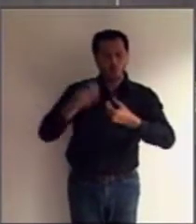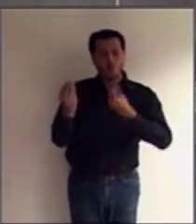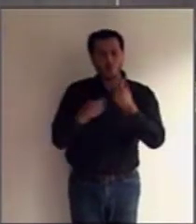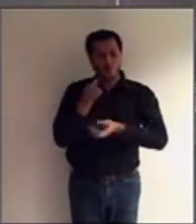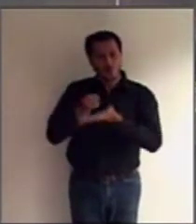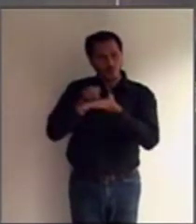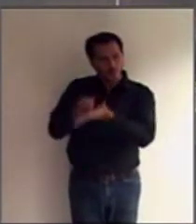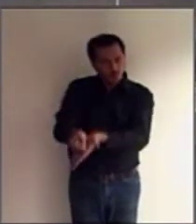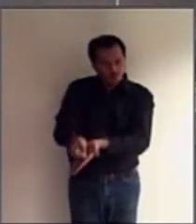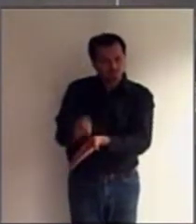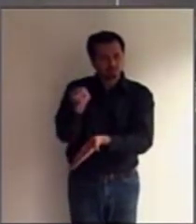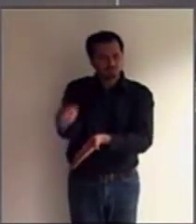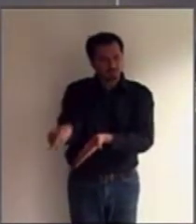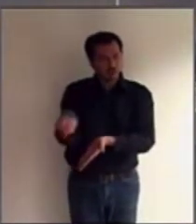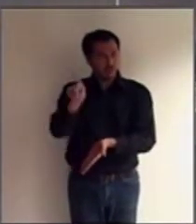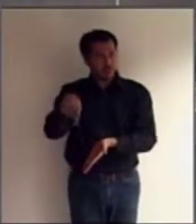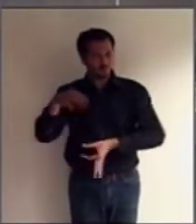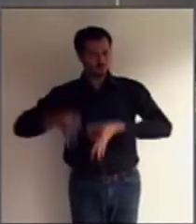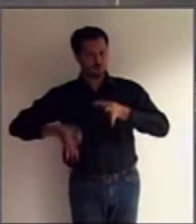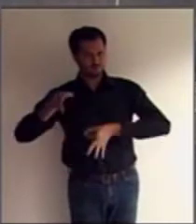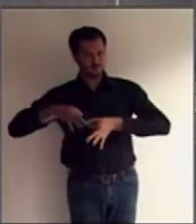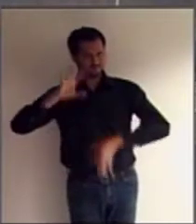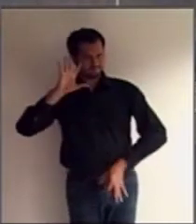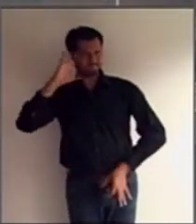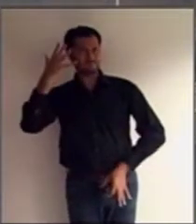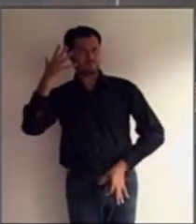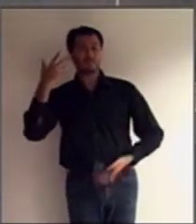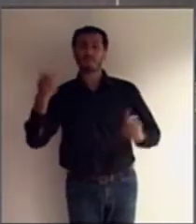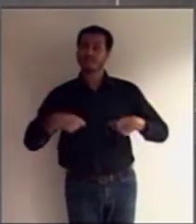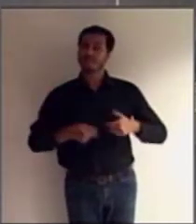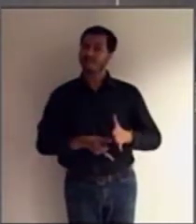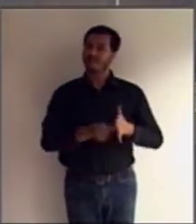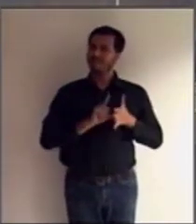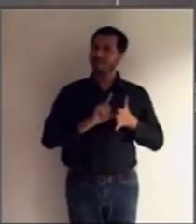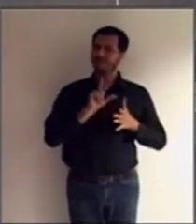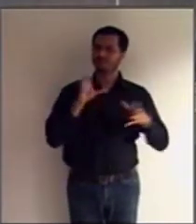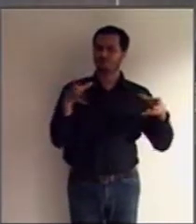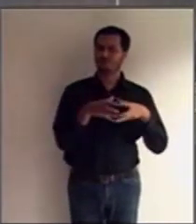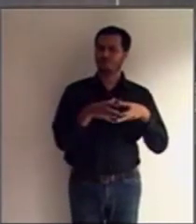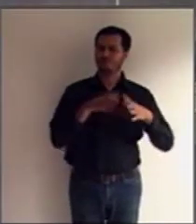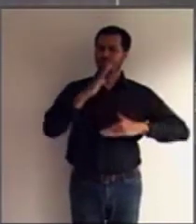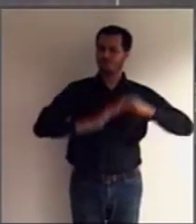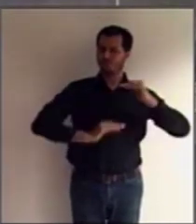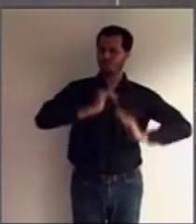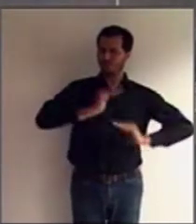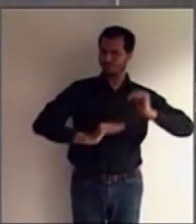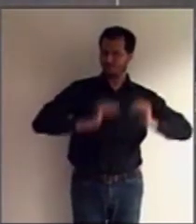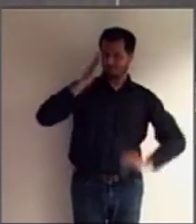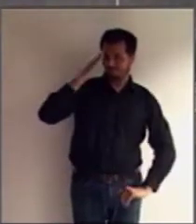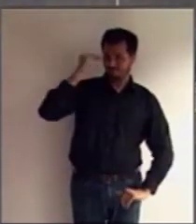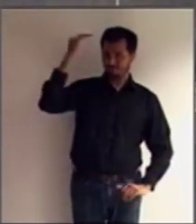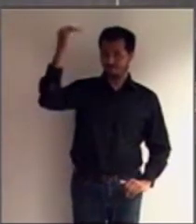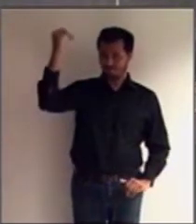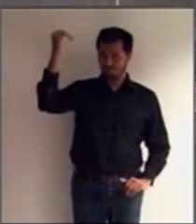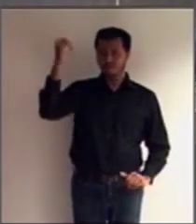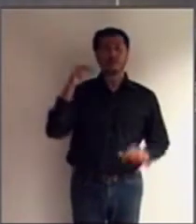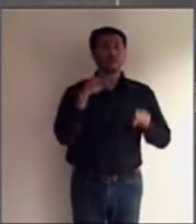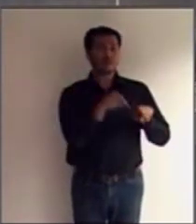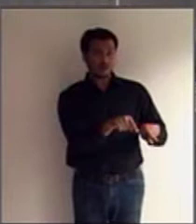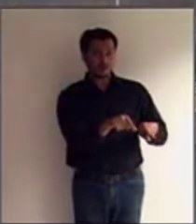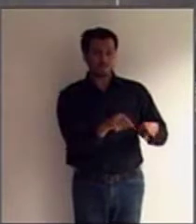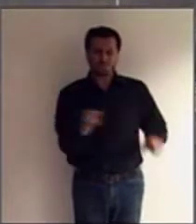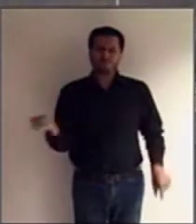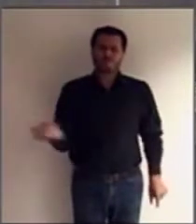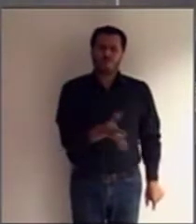pelo juiz, ela seja avaliada também por uma equipe multiprofissional. E essa equipe multiprofissional não é uma